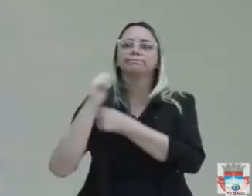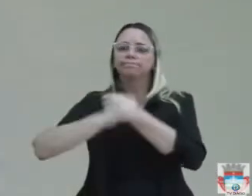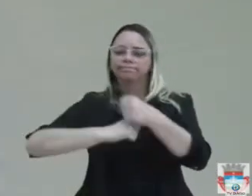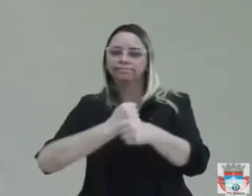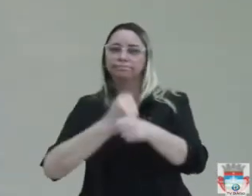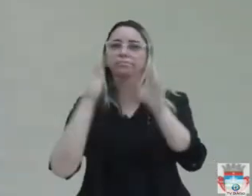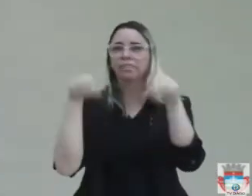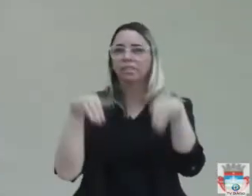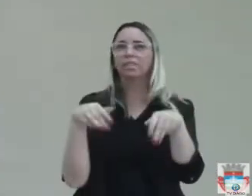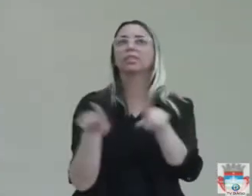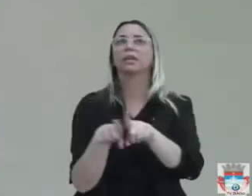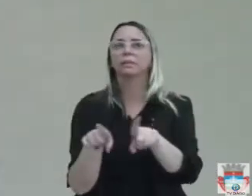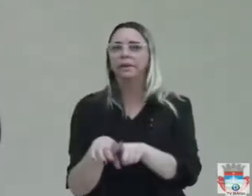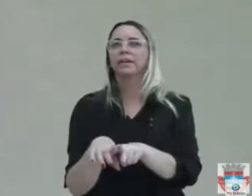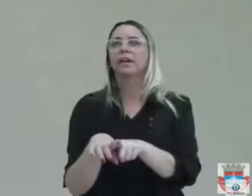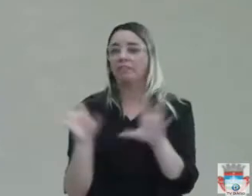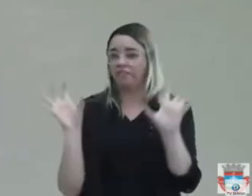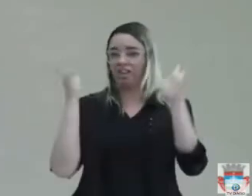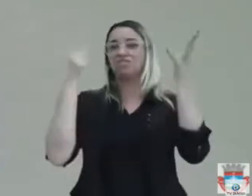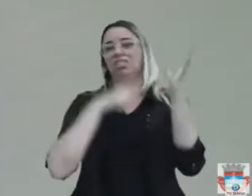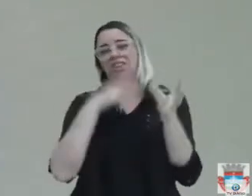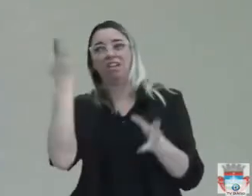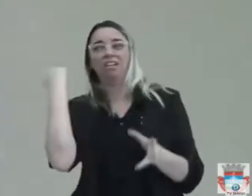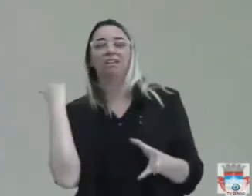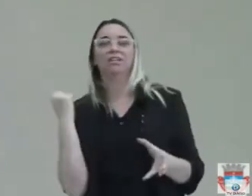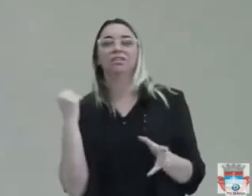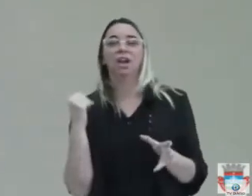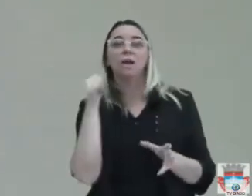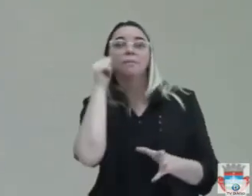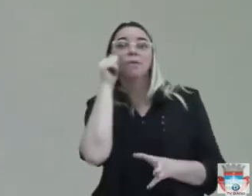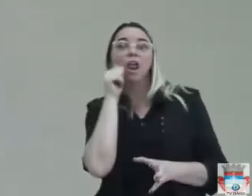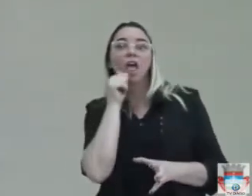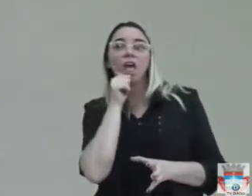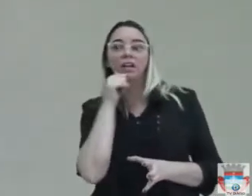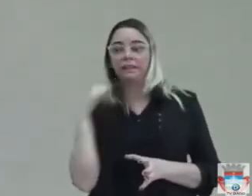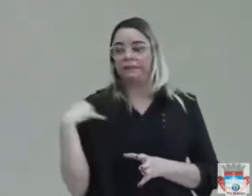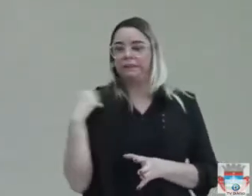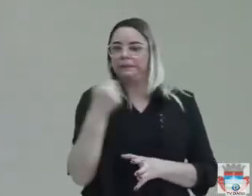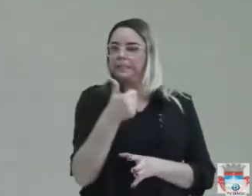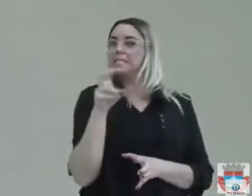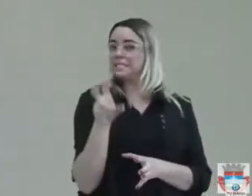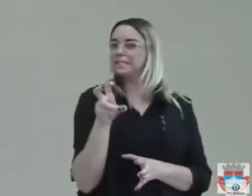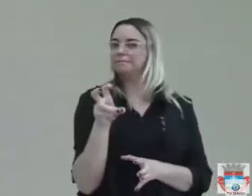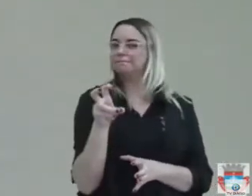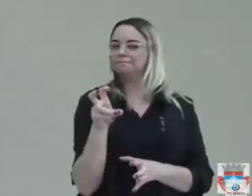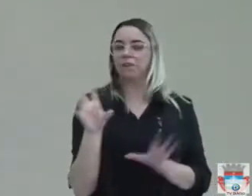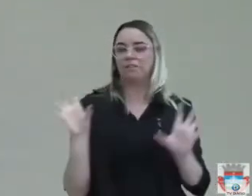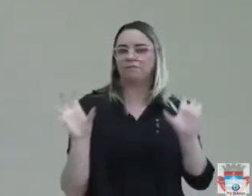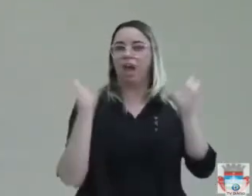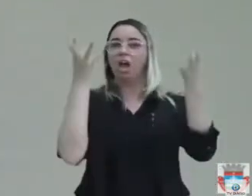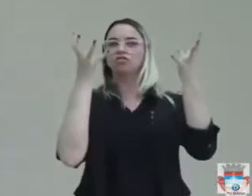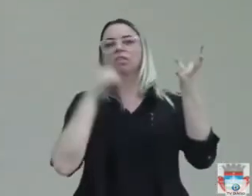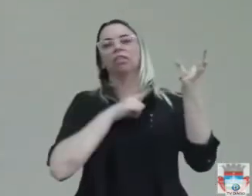baile das debutantes, aqueles jovens que não tinham condições de fazer, o prefeito não fez.